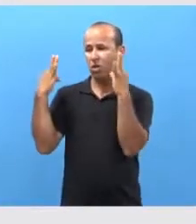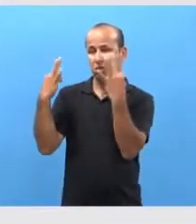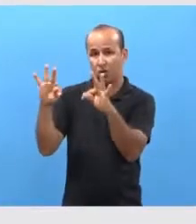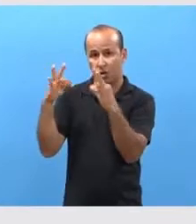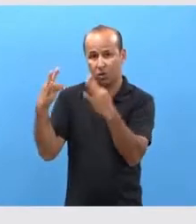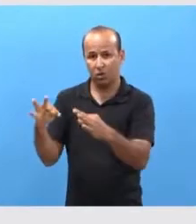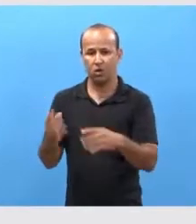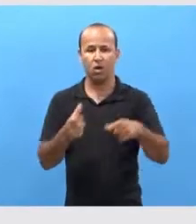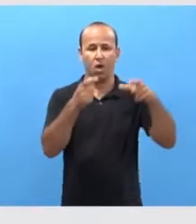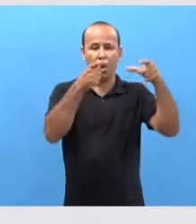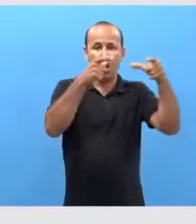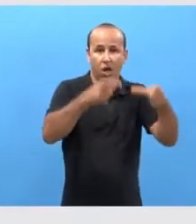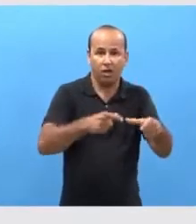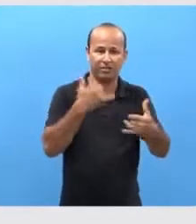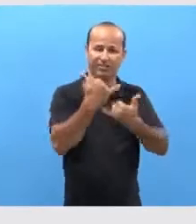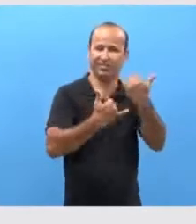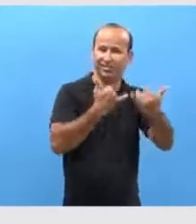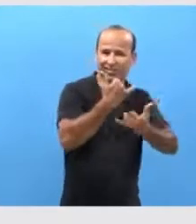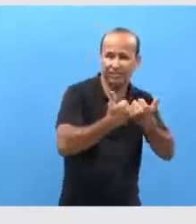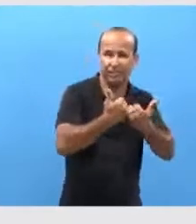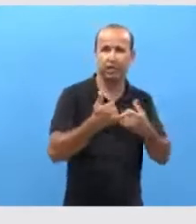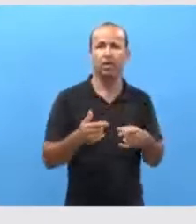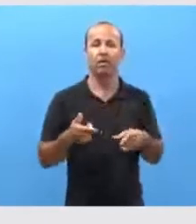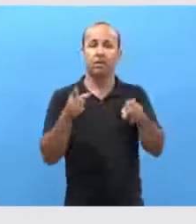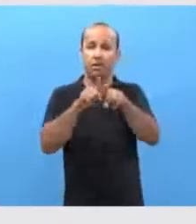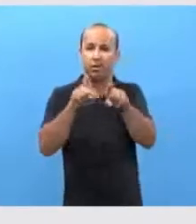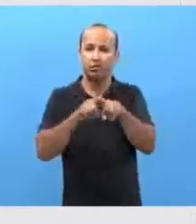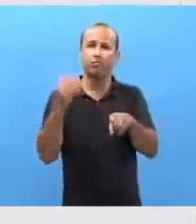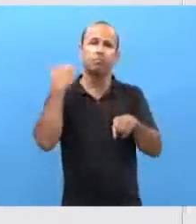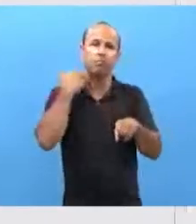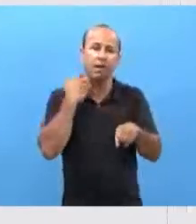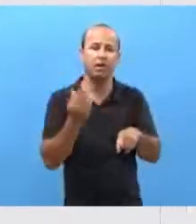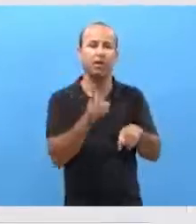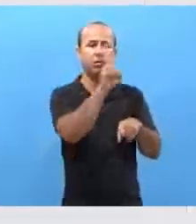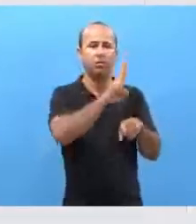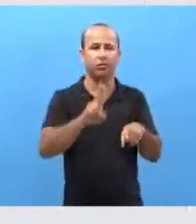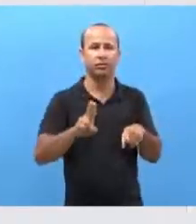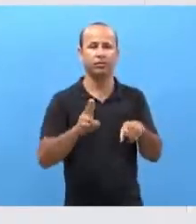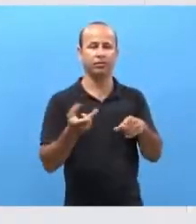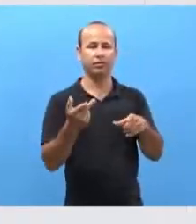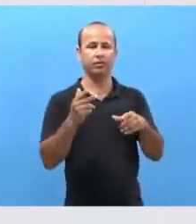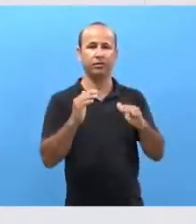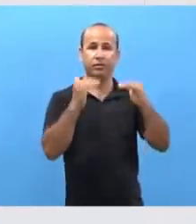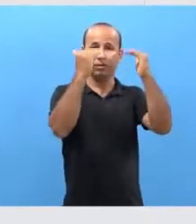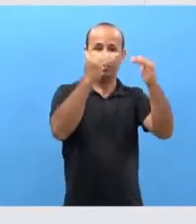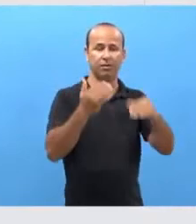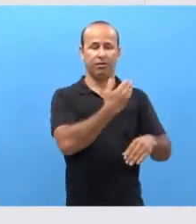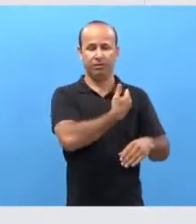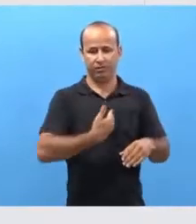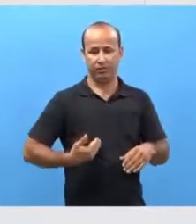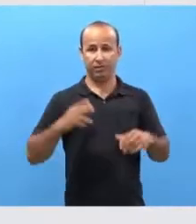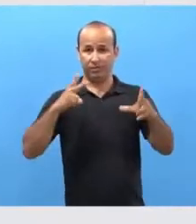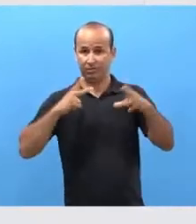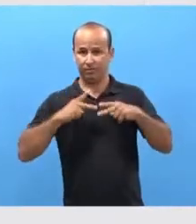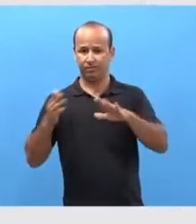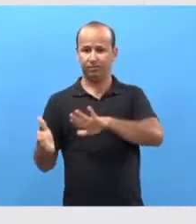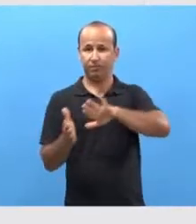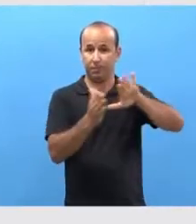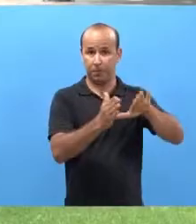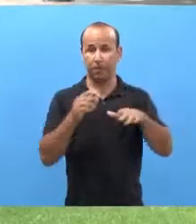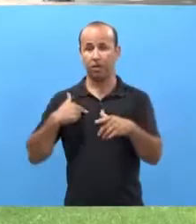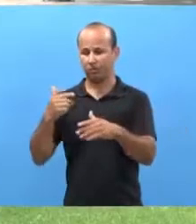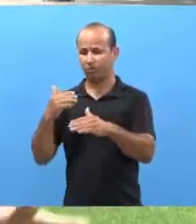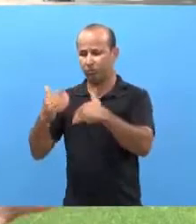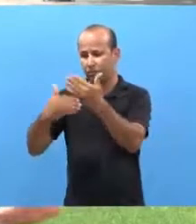locais de turismos e locais de lazer, instituições bancárias e instituições de ensino superior, públicas e